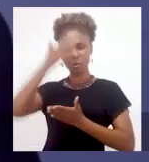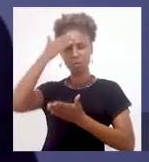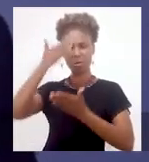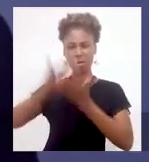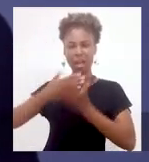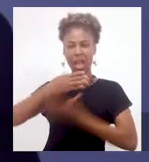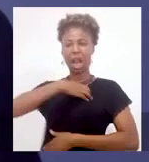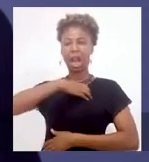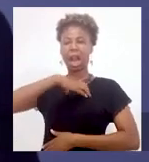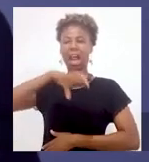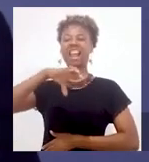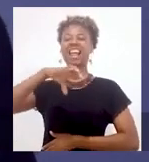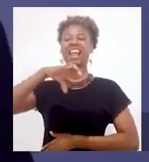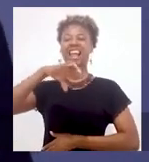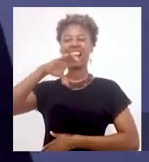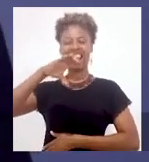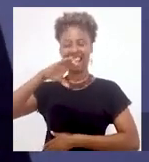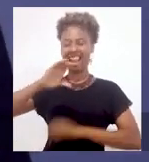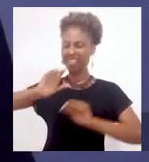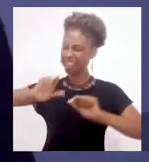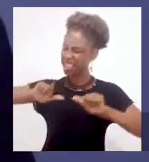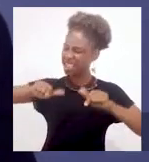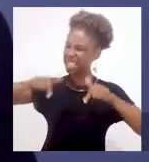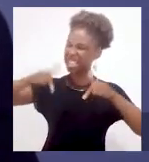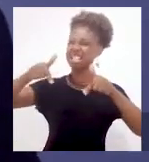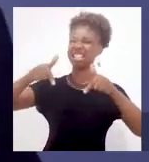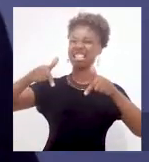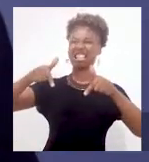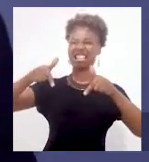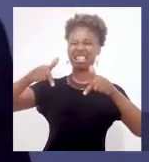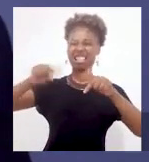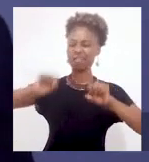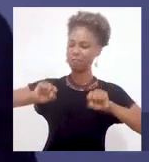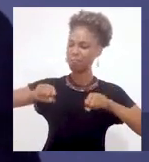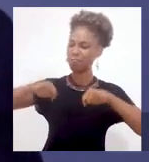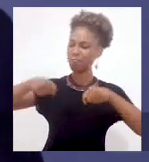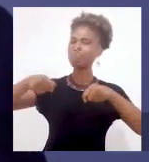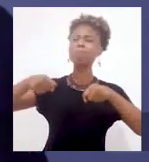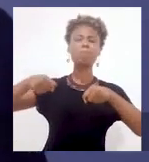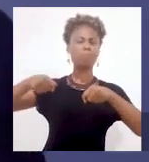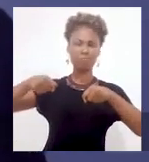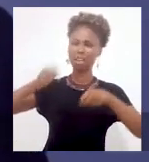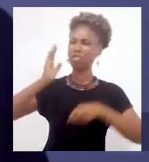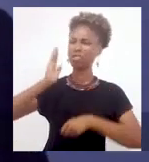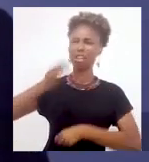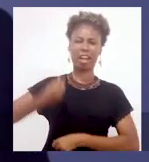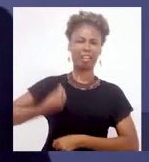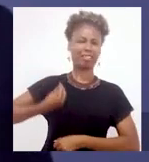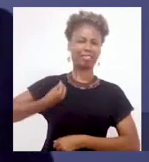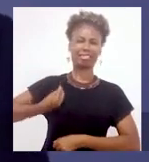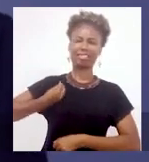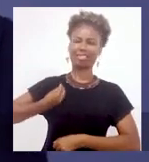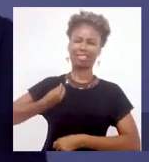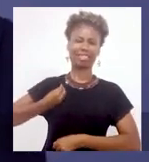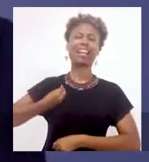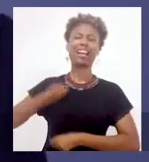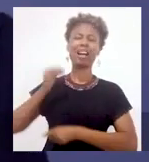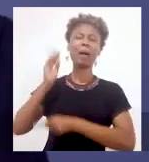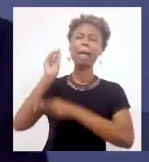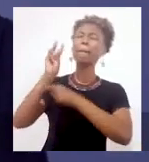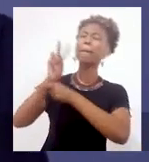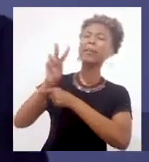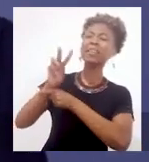Prefeitura de Salvador, Major Denise vai se dedicar ainda com mais afinco para fazer o que fez a vida inteira,